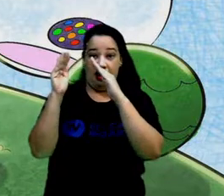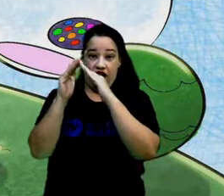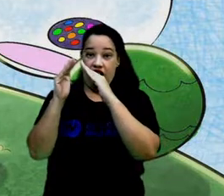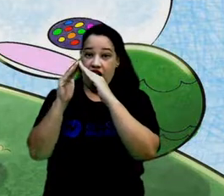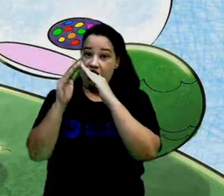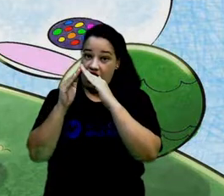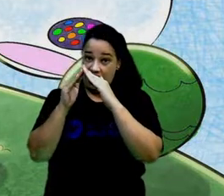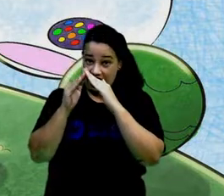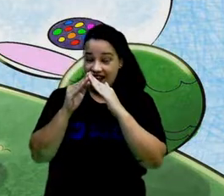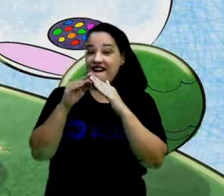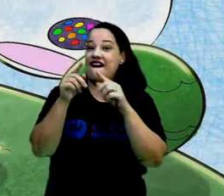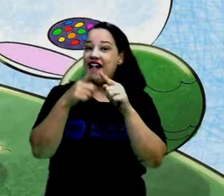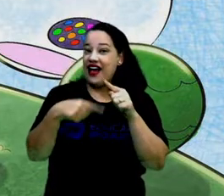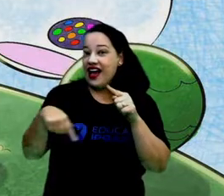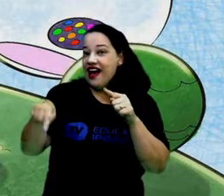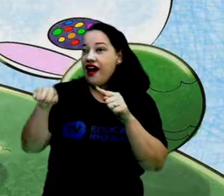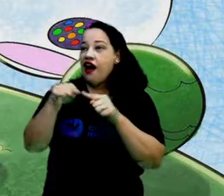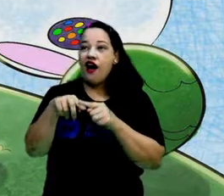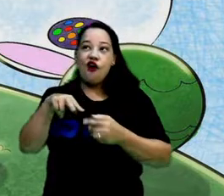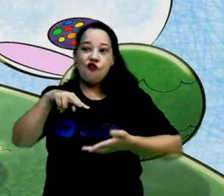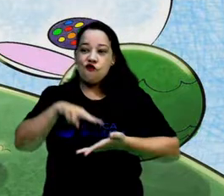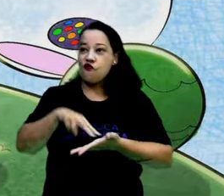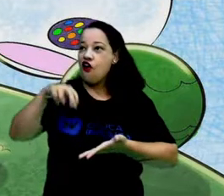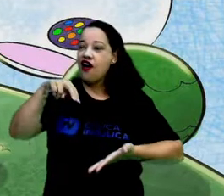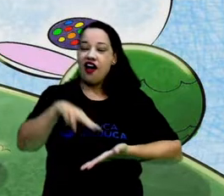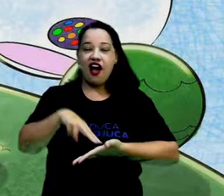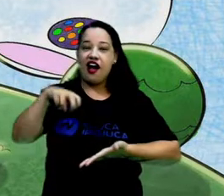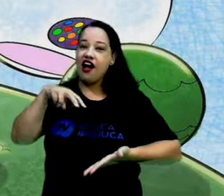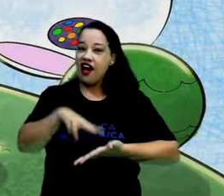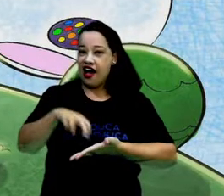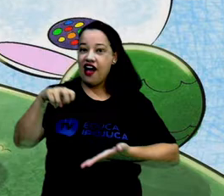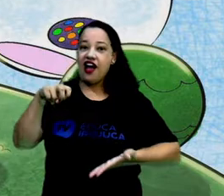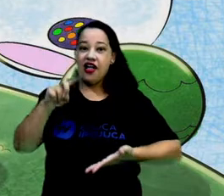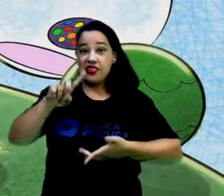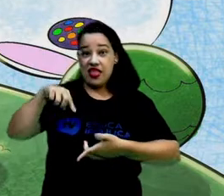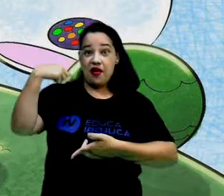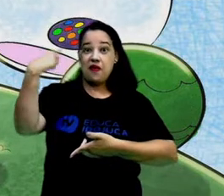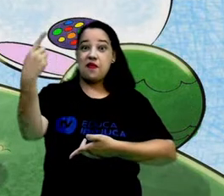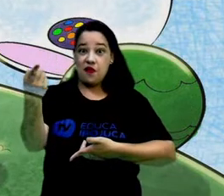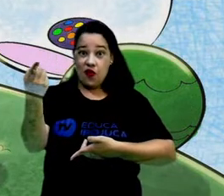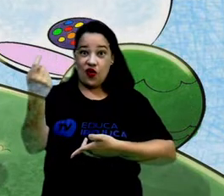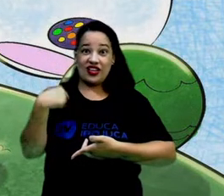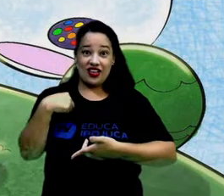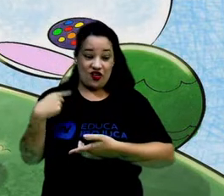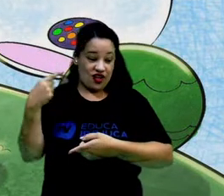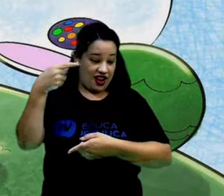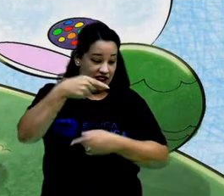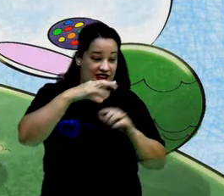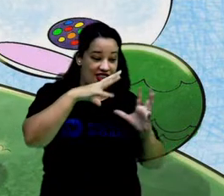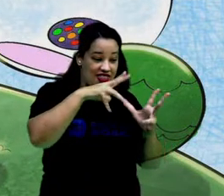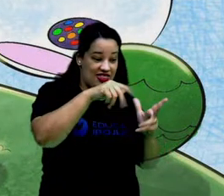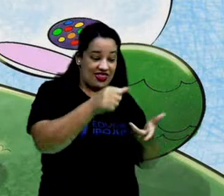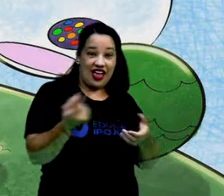casa saltitante. Mas já com planos de em breve a terra voltar.